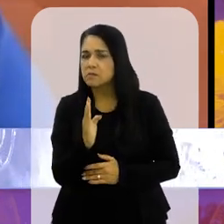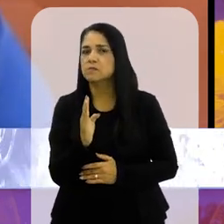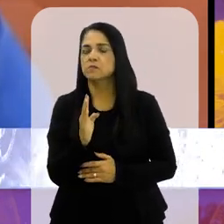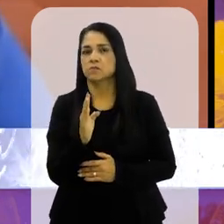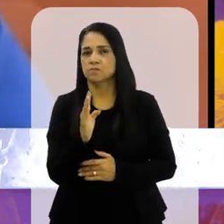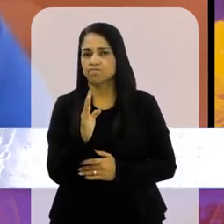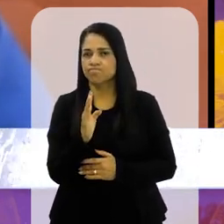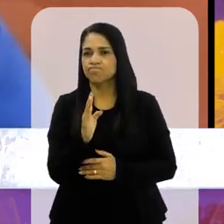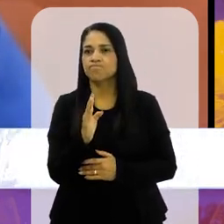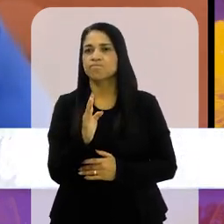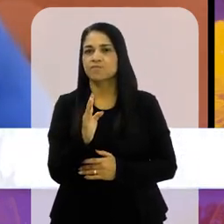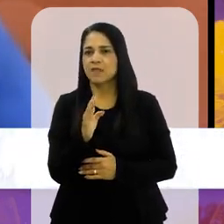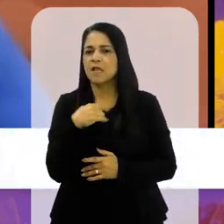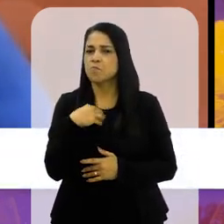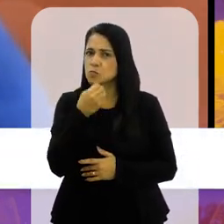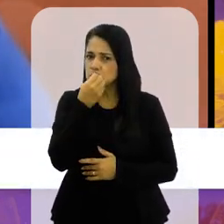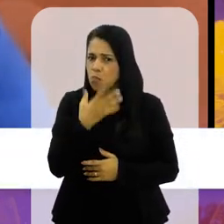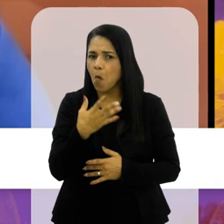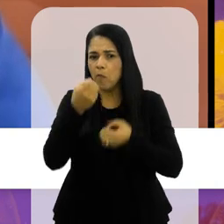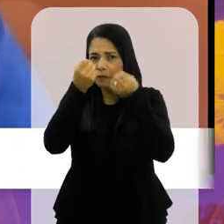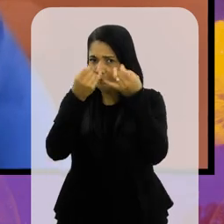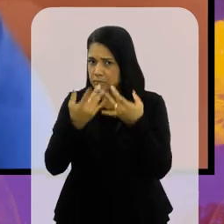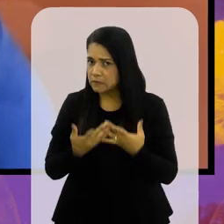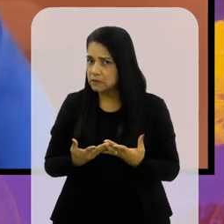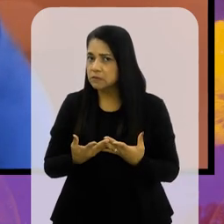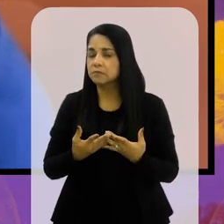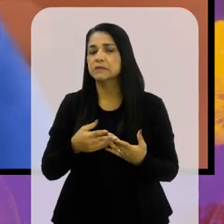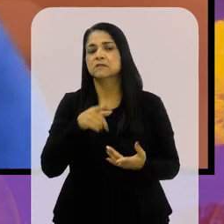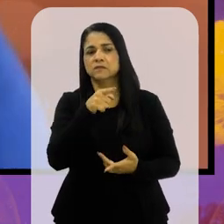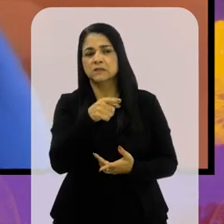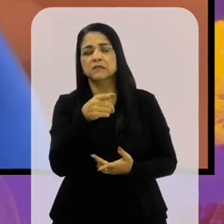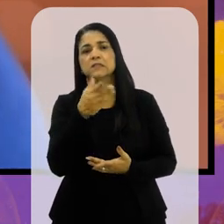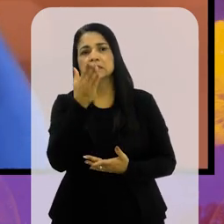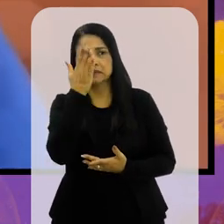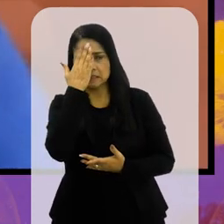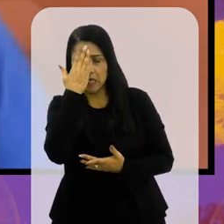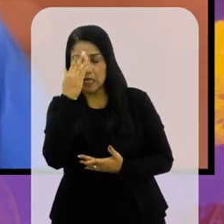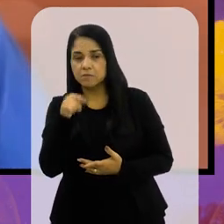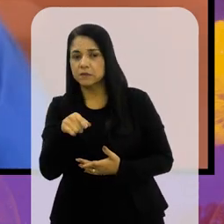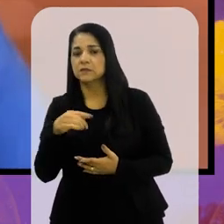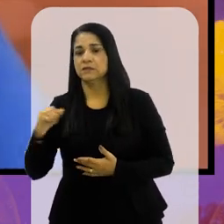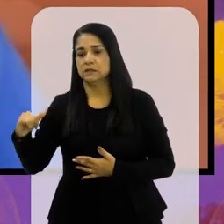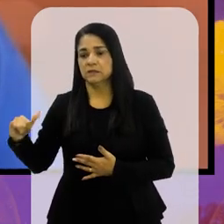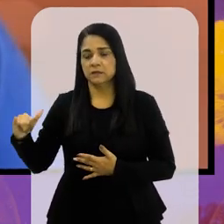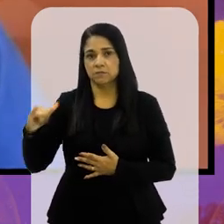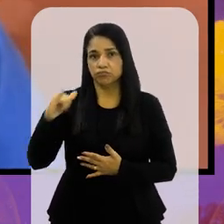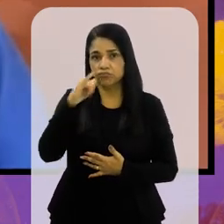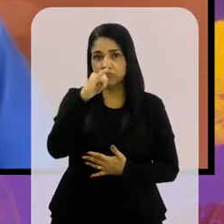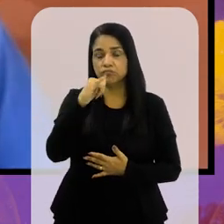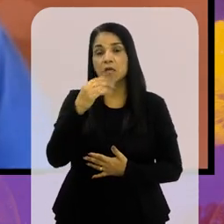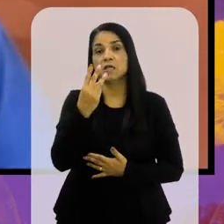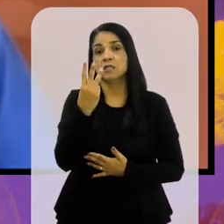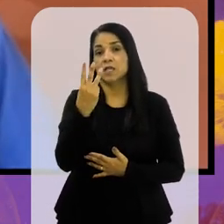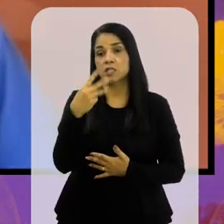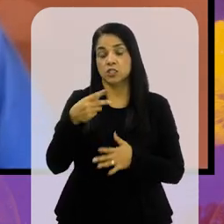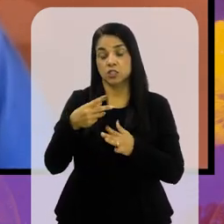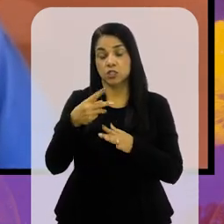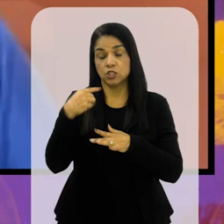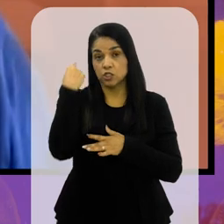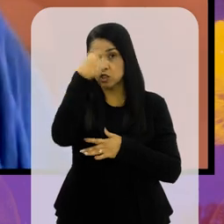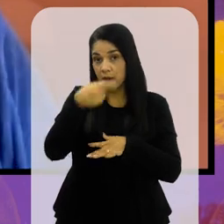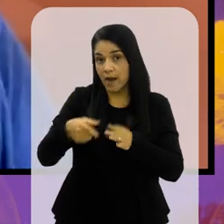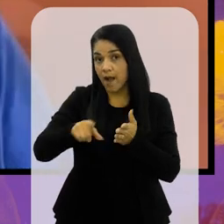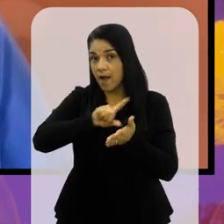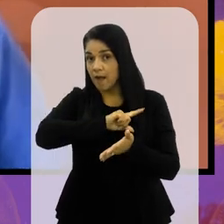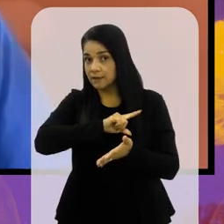e é legal você falar sobre isso, porque você sai de Santa Cruz de La Serra 3 horas antes.